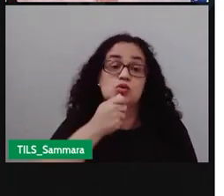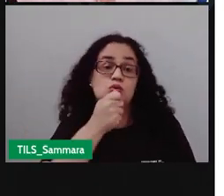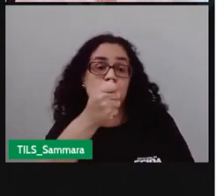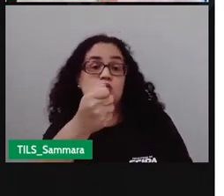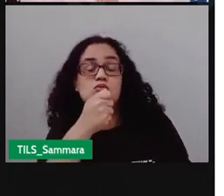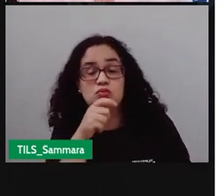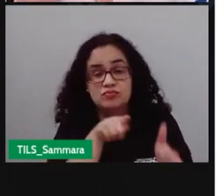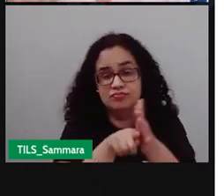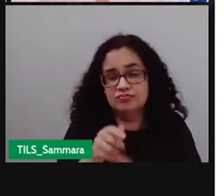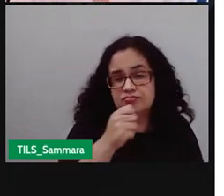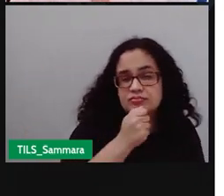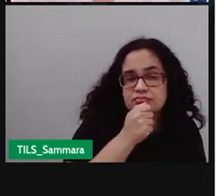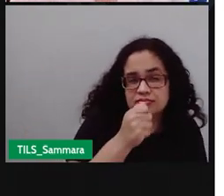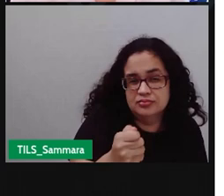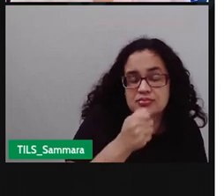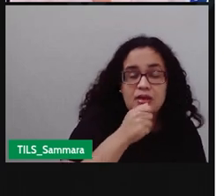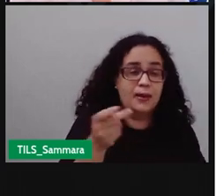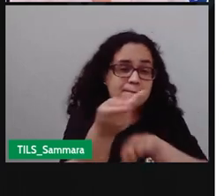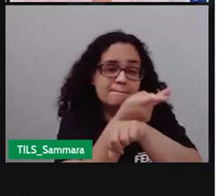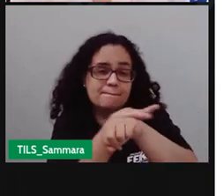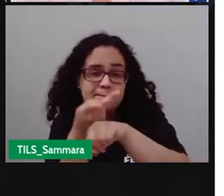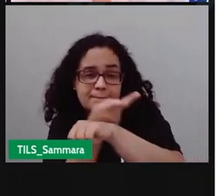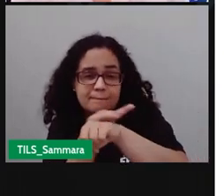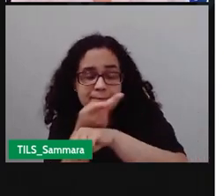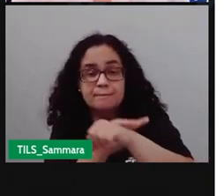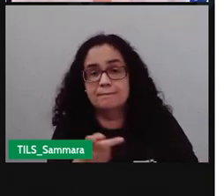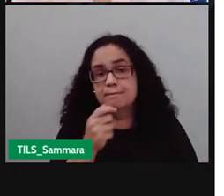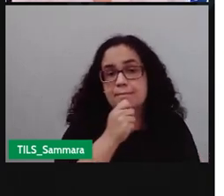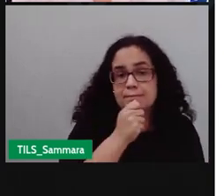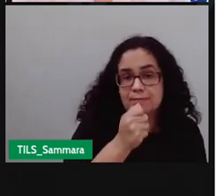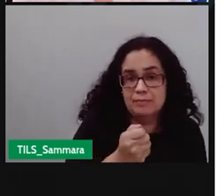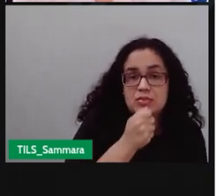investigativo, porque ele vai atrás da informação.